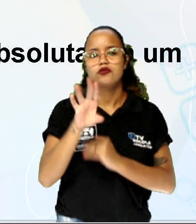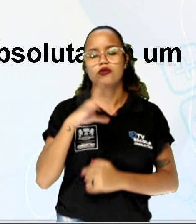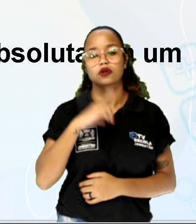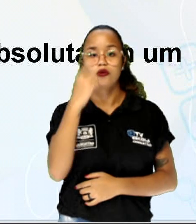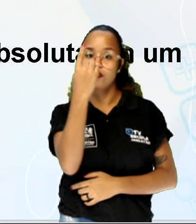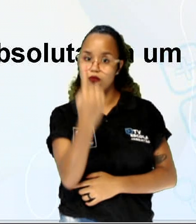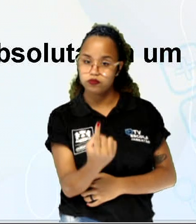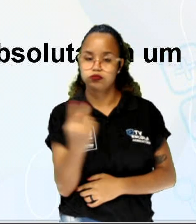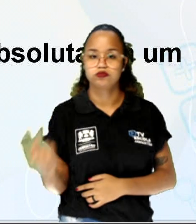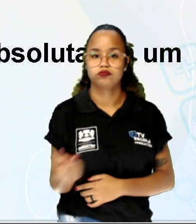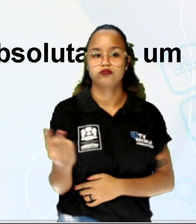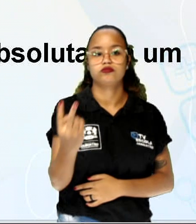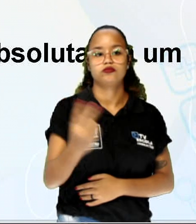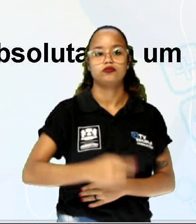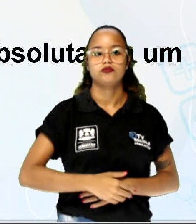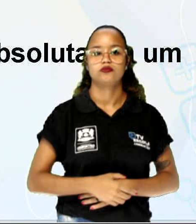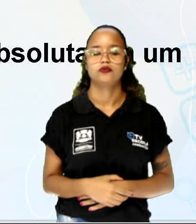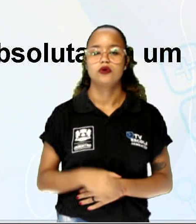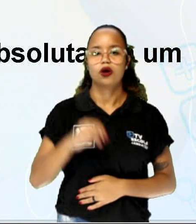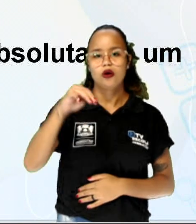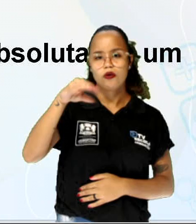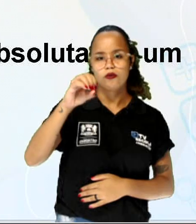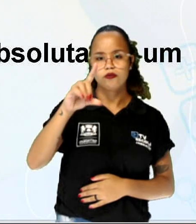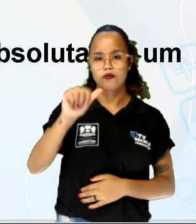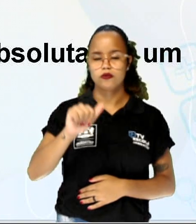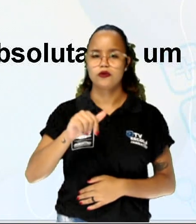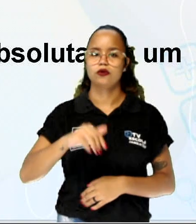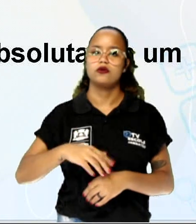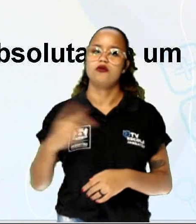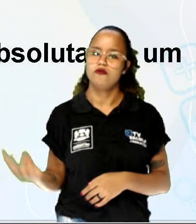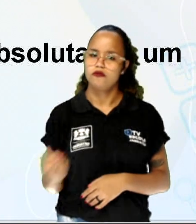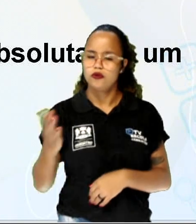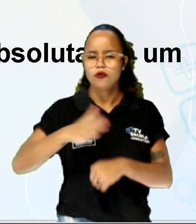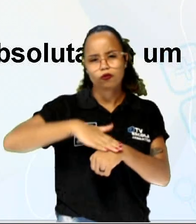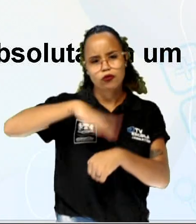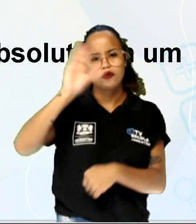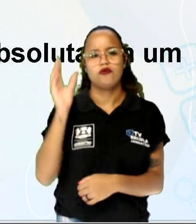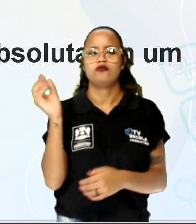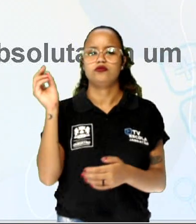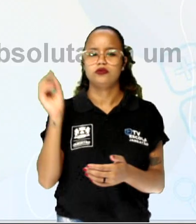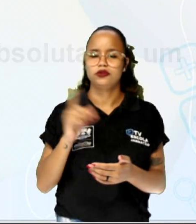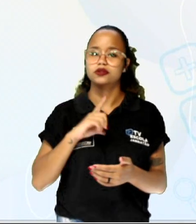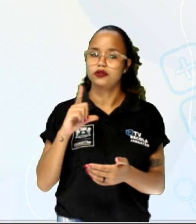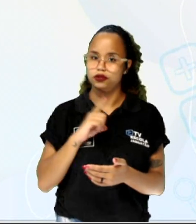A moda é o valor com maior frequência absoluta em um conjunto.